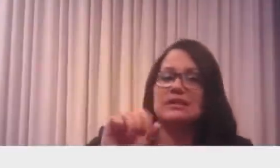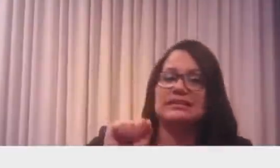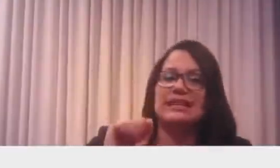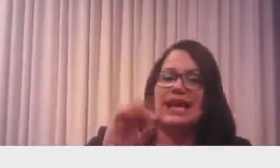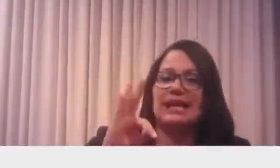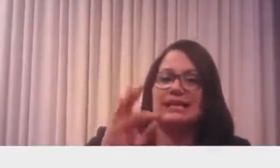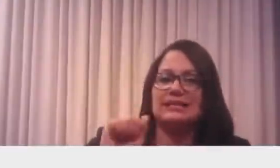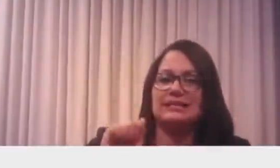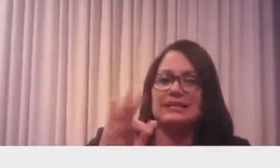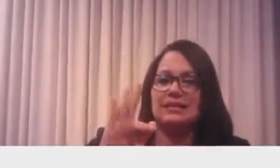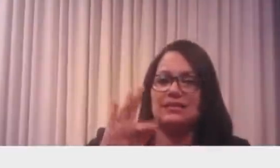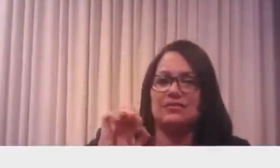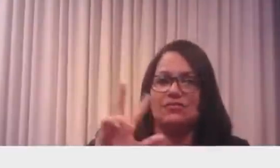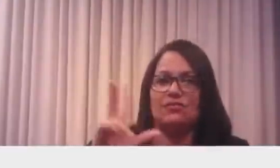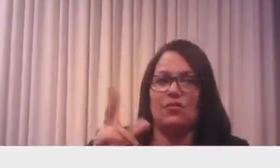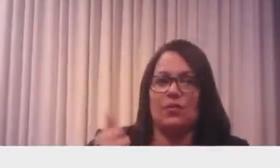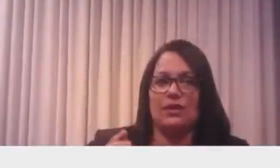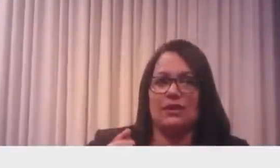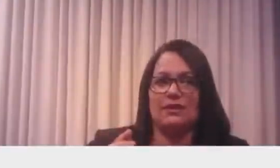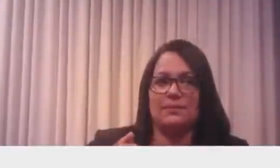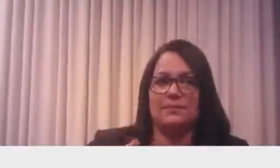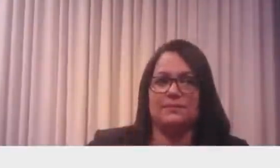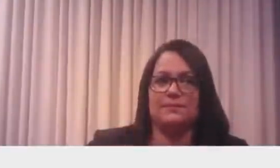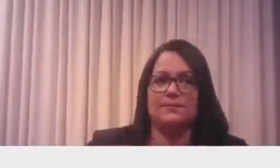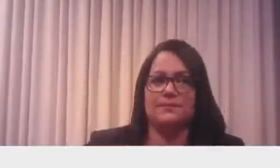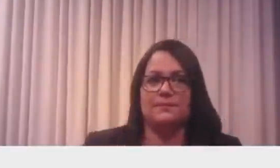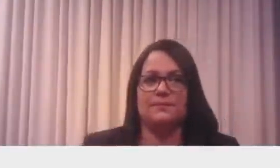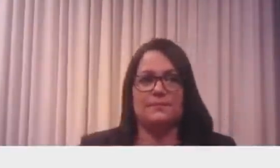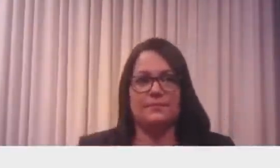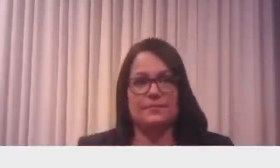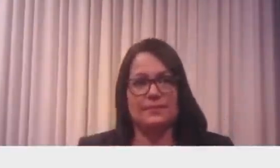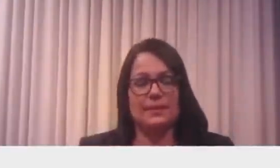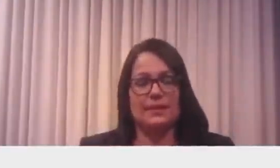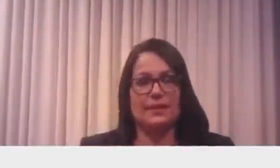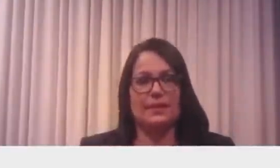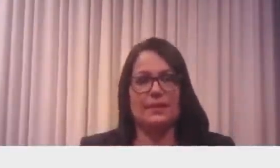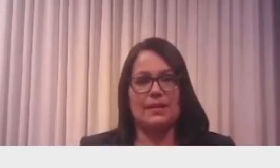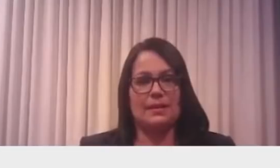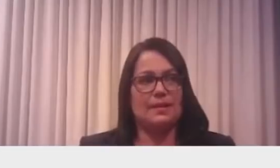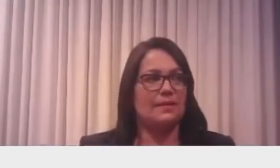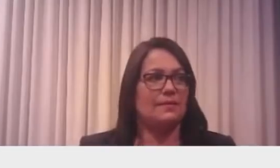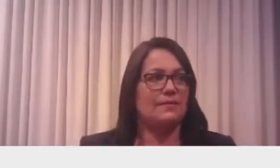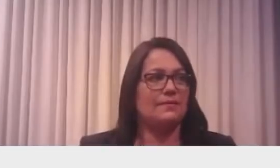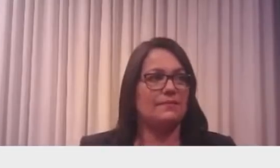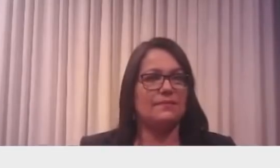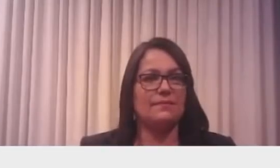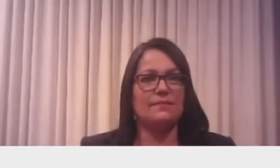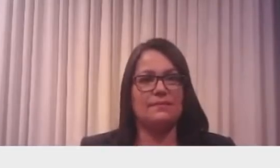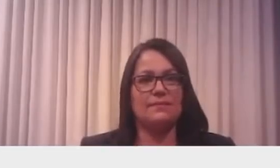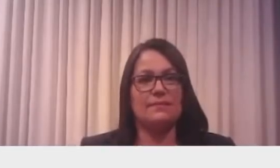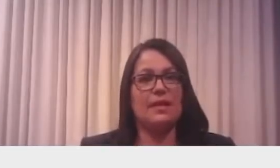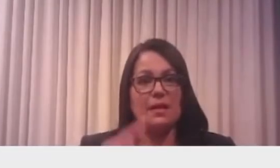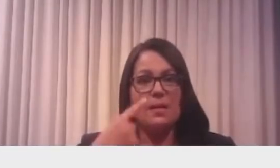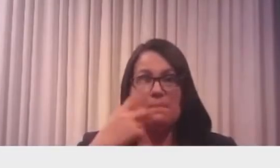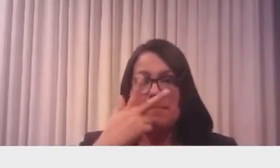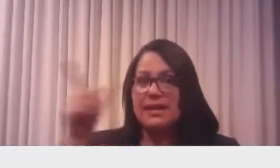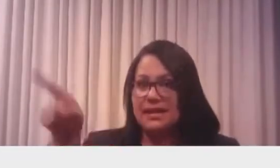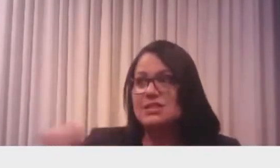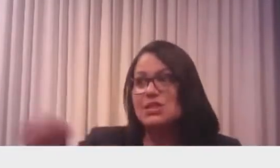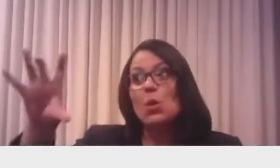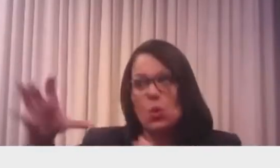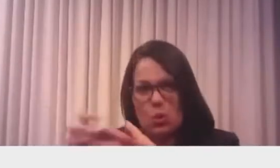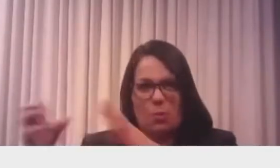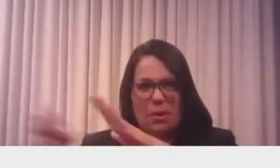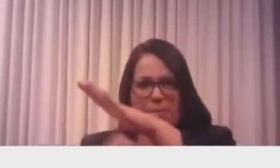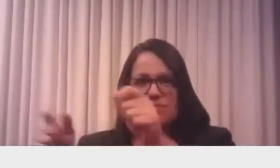uma pesquisa assistida, quem sabe, hein? Eu acho que... Foi feita, hein? Acho que a gente está fazendo hoje. Está fazendo hoje? Vamos ver aí. Vê se acredita ou não na pesquisa.